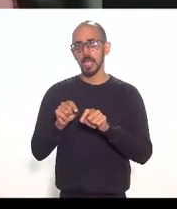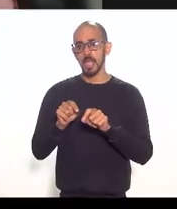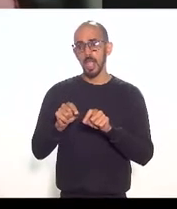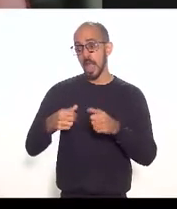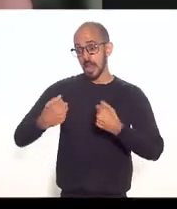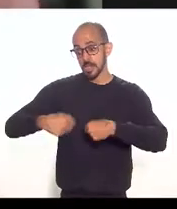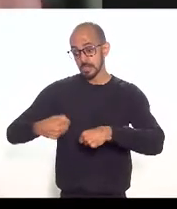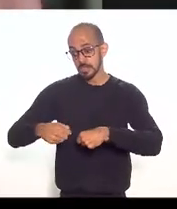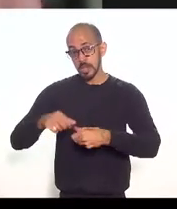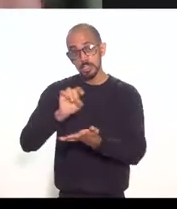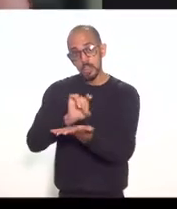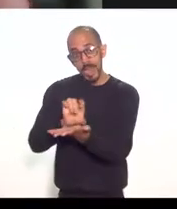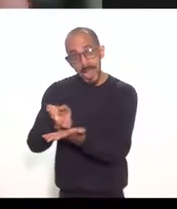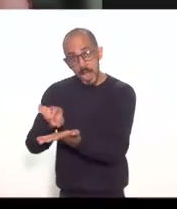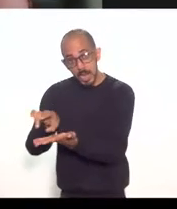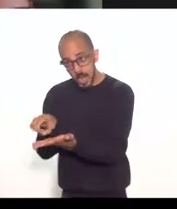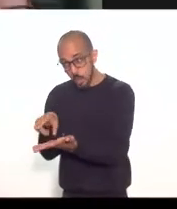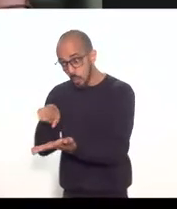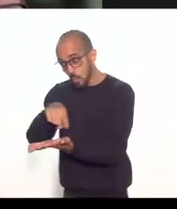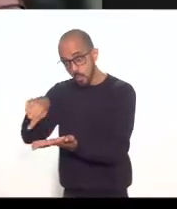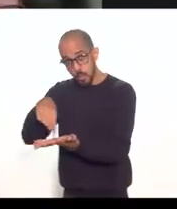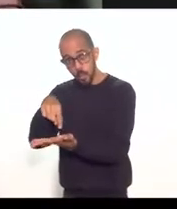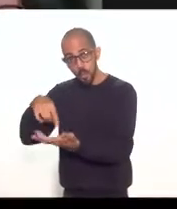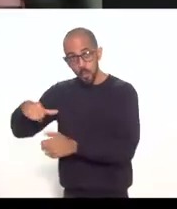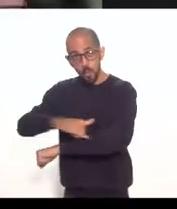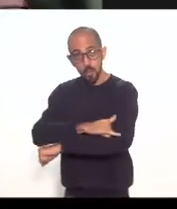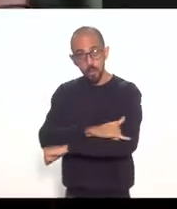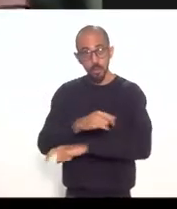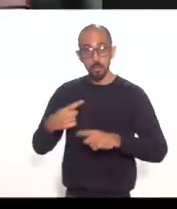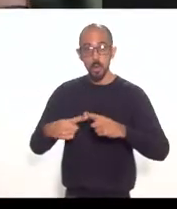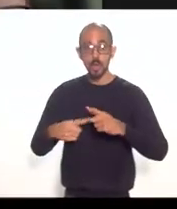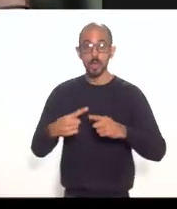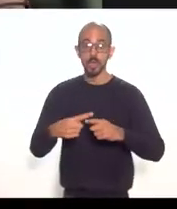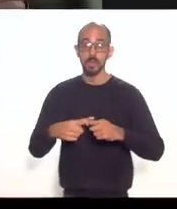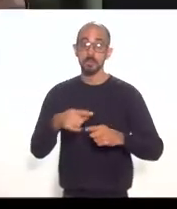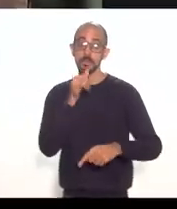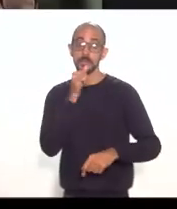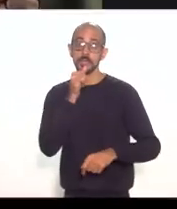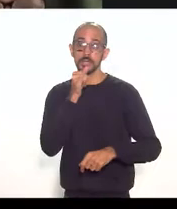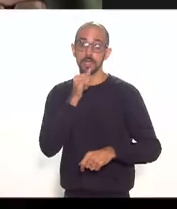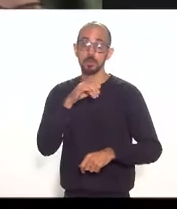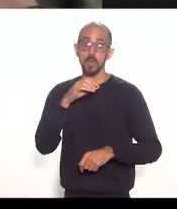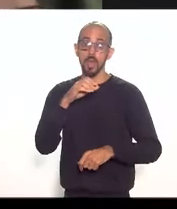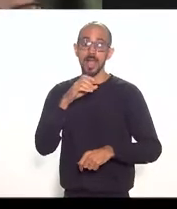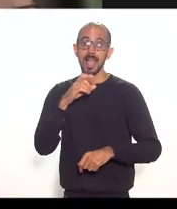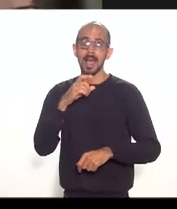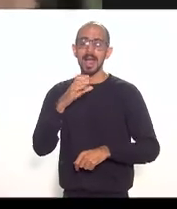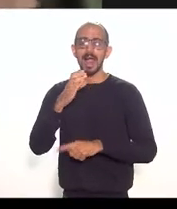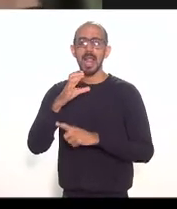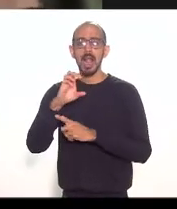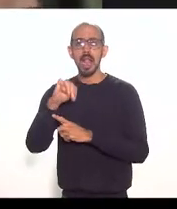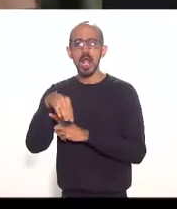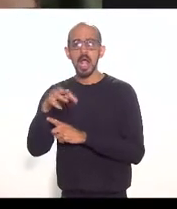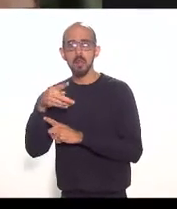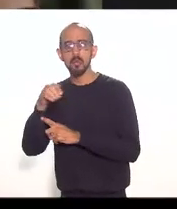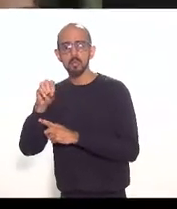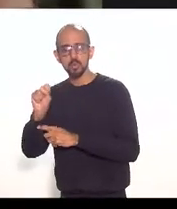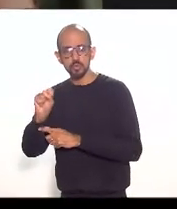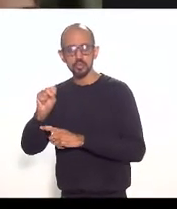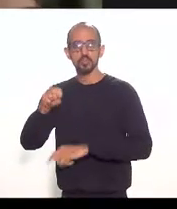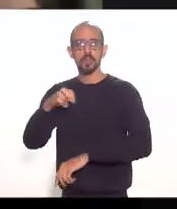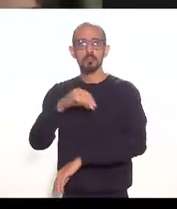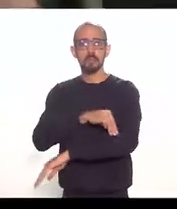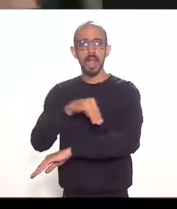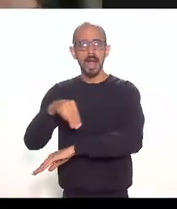para o norte e para a região dos lagos, como Campos, como Macaé, como Cabo Frio,